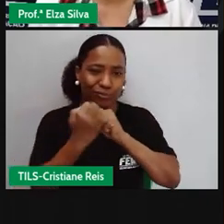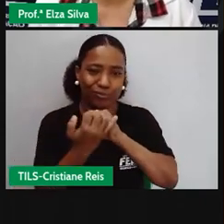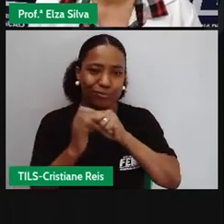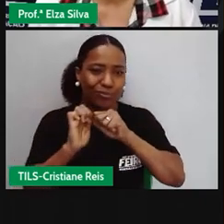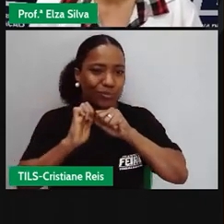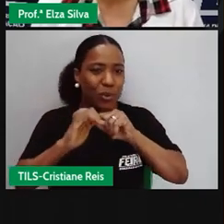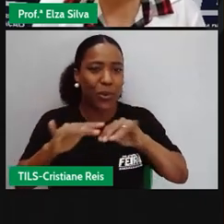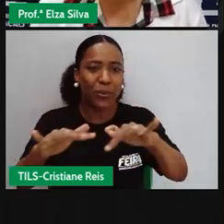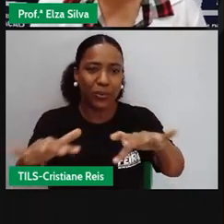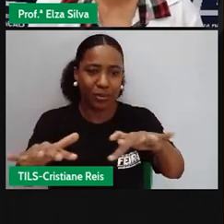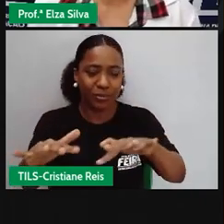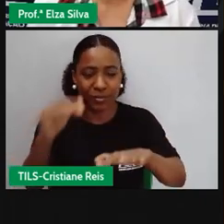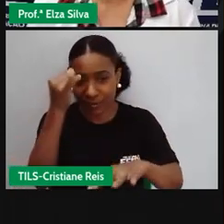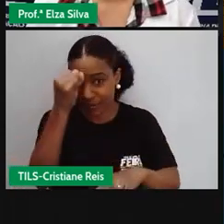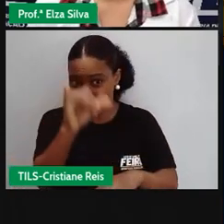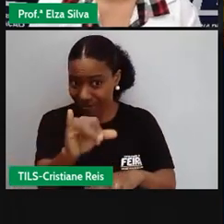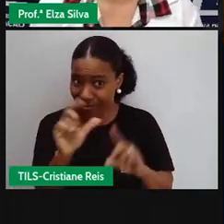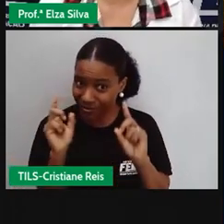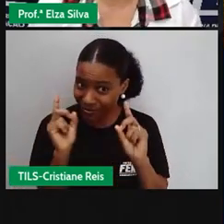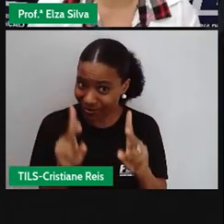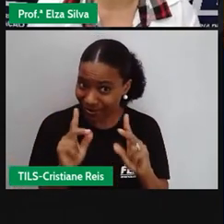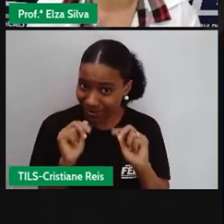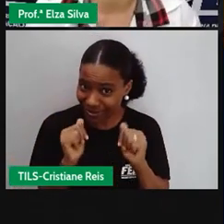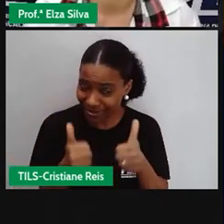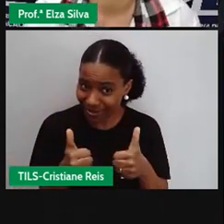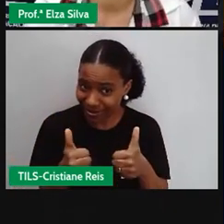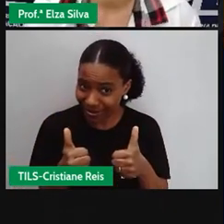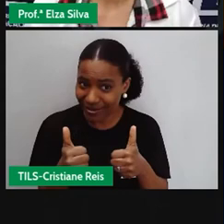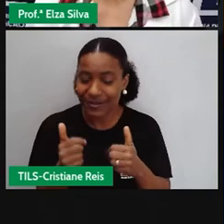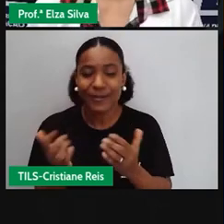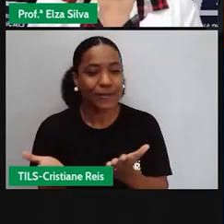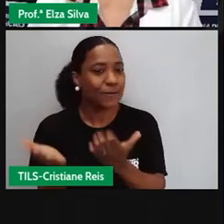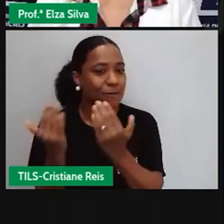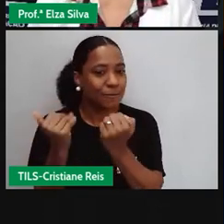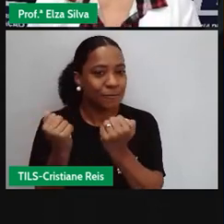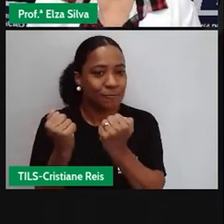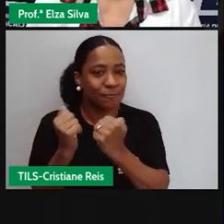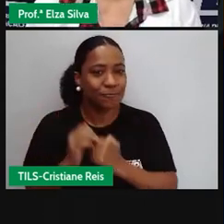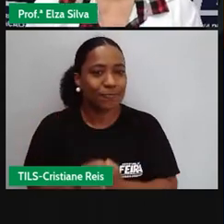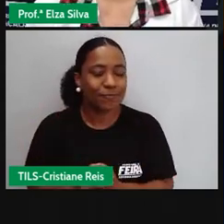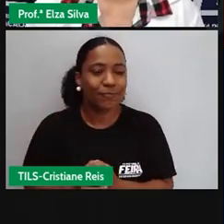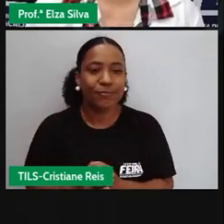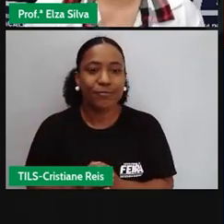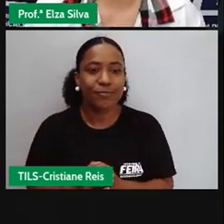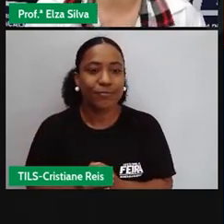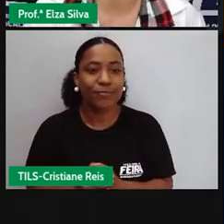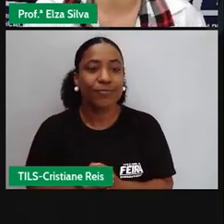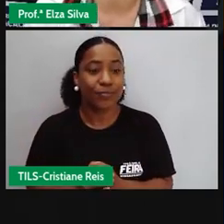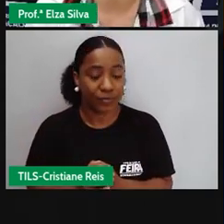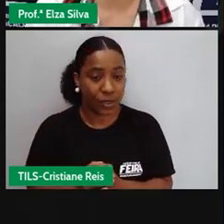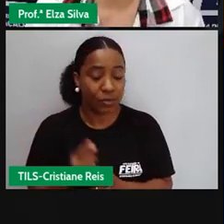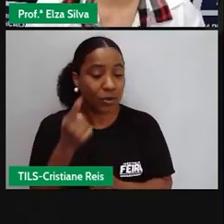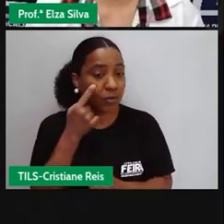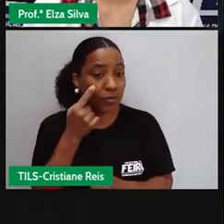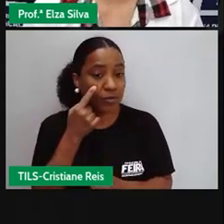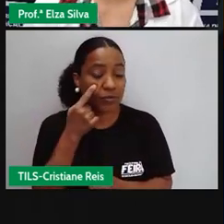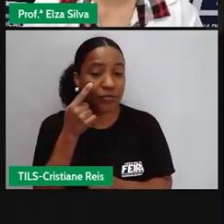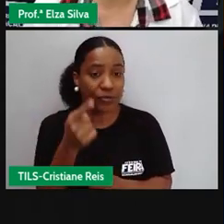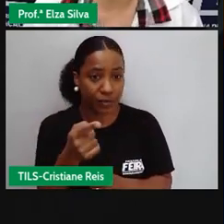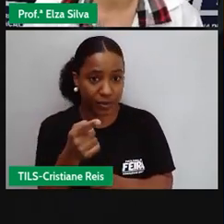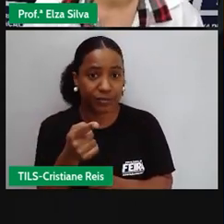coronavírus. Ok, estudantes? Ok, Let's go! E agora, o nosso desafio de hoje.